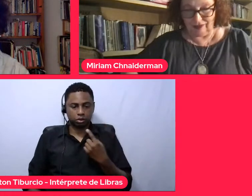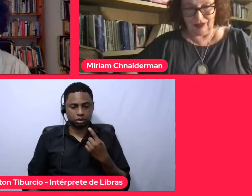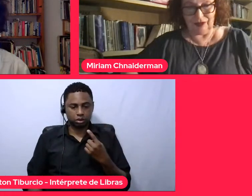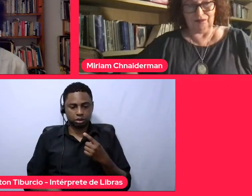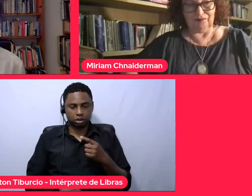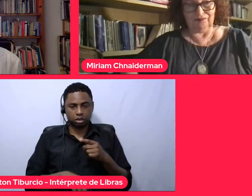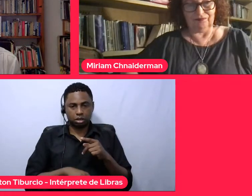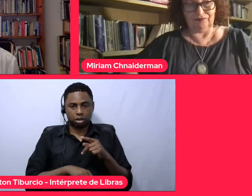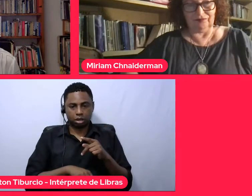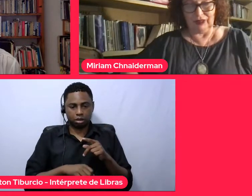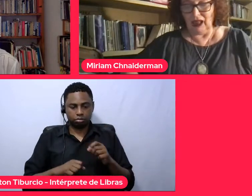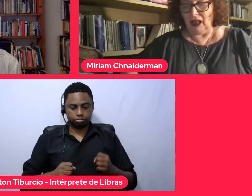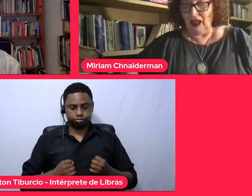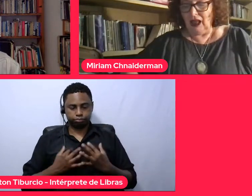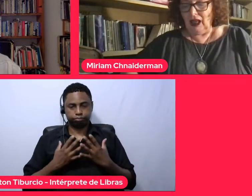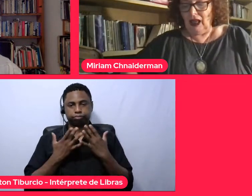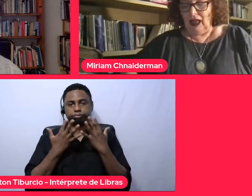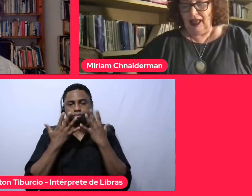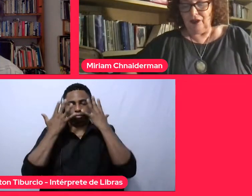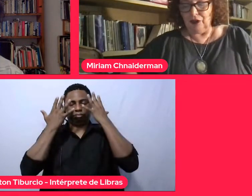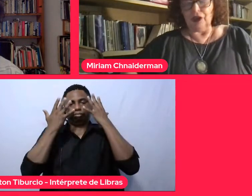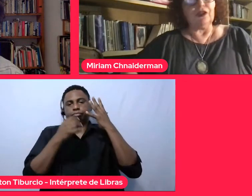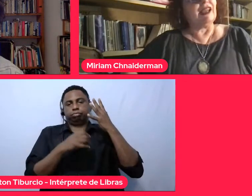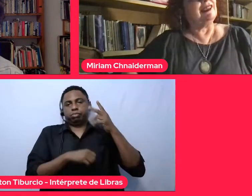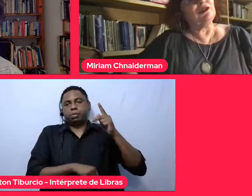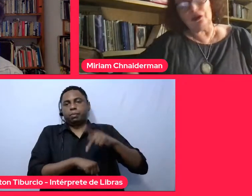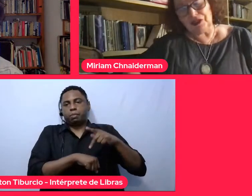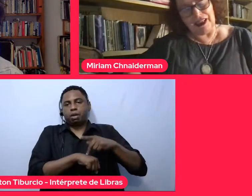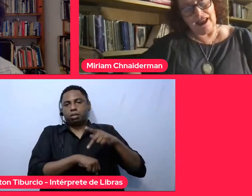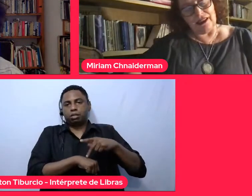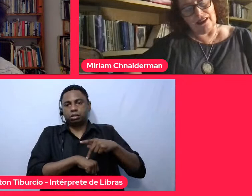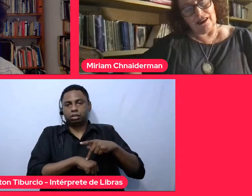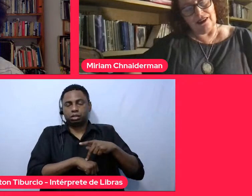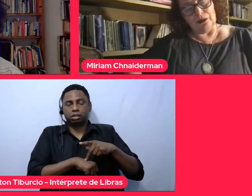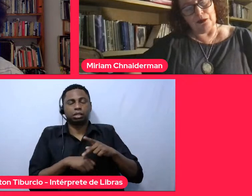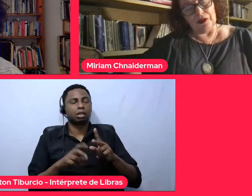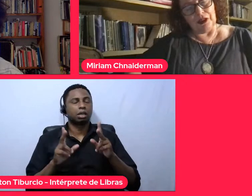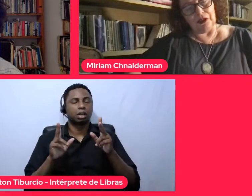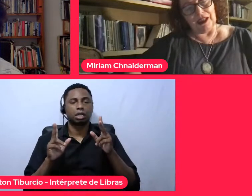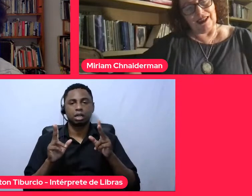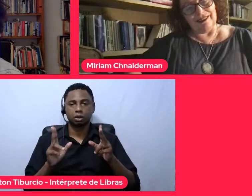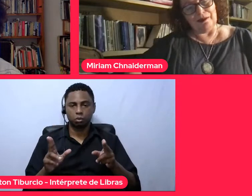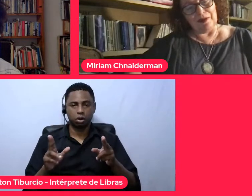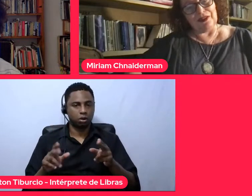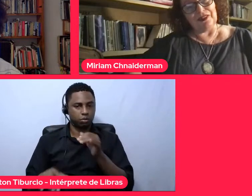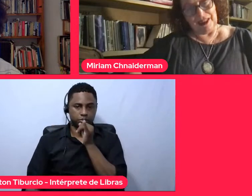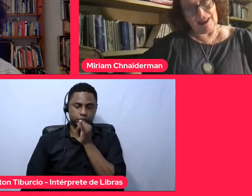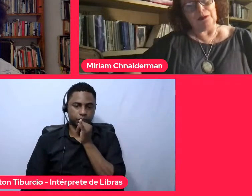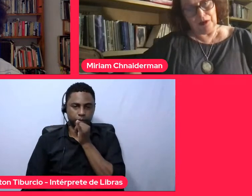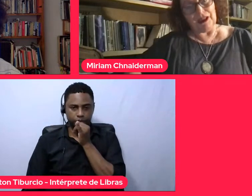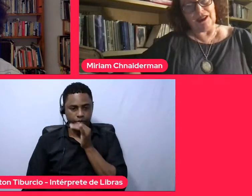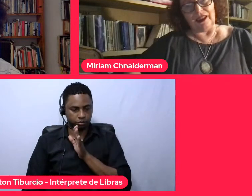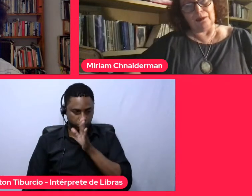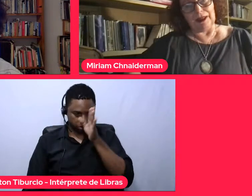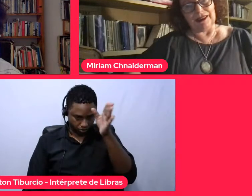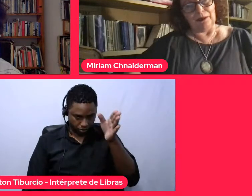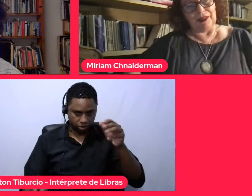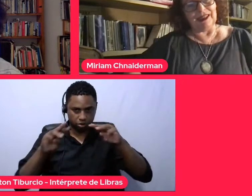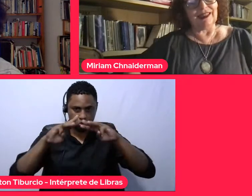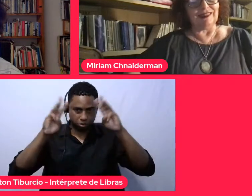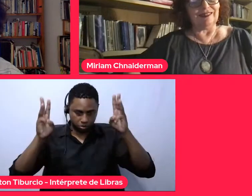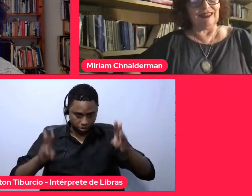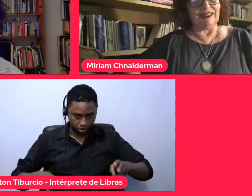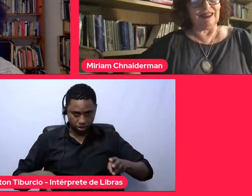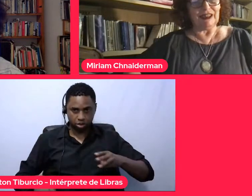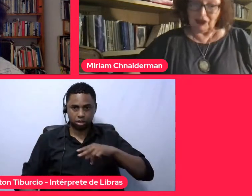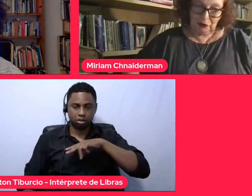petrificados. É quando alguém não consegue ir no Museu da Língua Portuguesa porque tem que passar